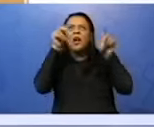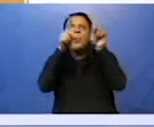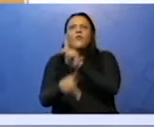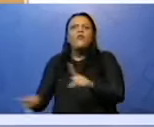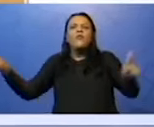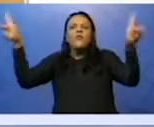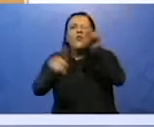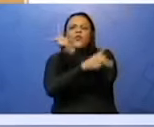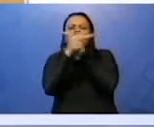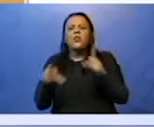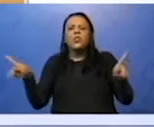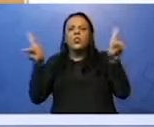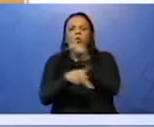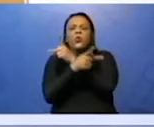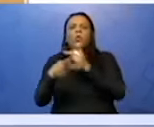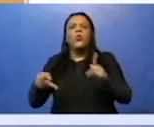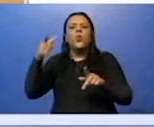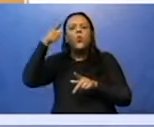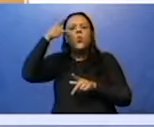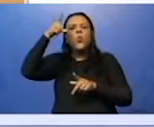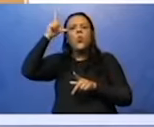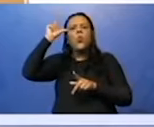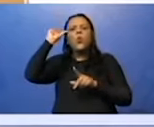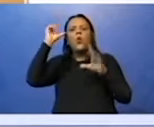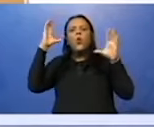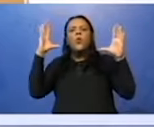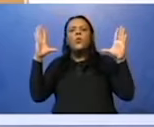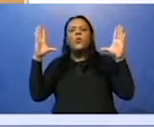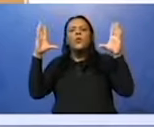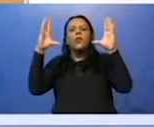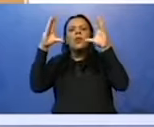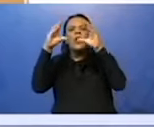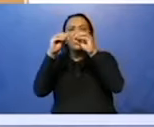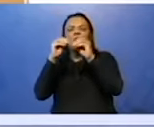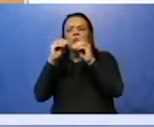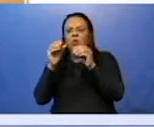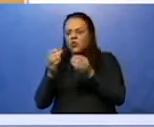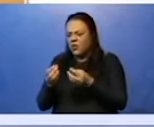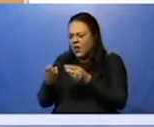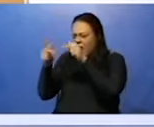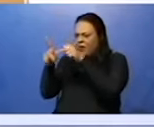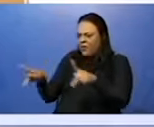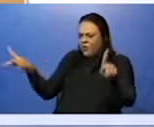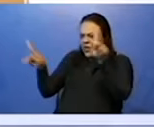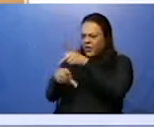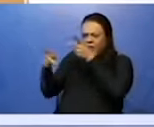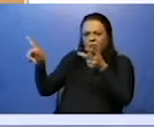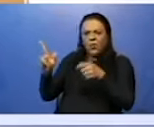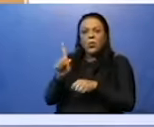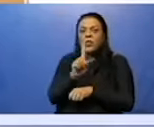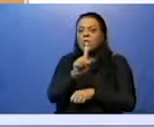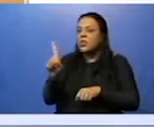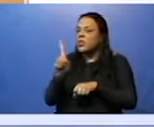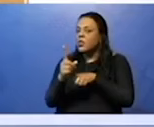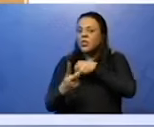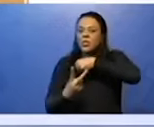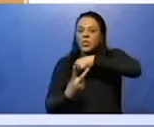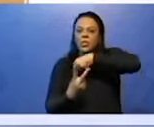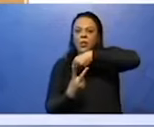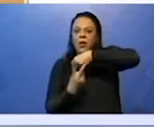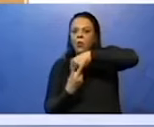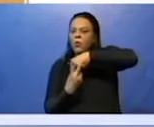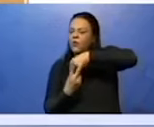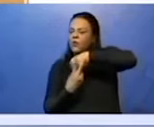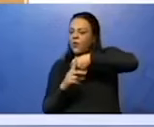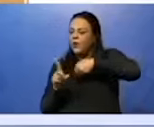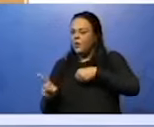Quem ventou? O que ventou? Dá para a gente conjugar o verbo ventou? Vocês já tentaram? Eu vento, tu ventas, ele venta,